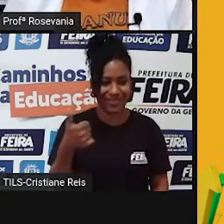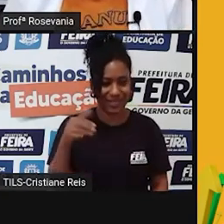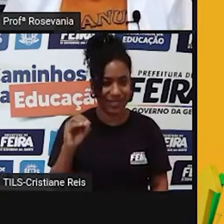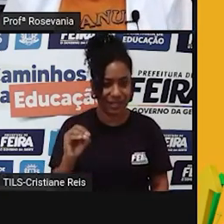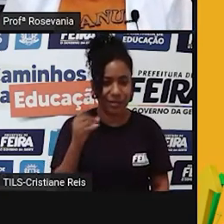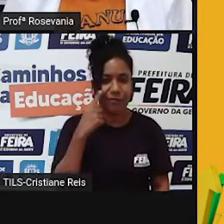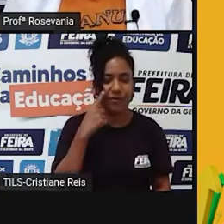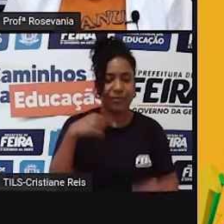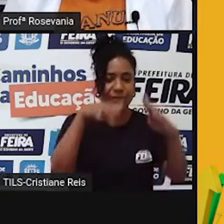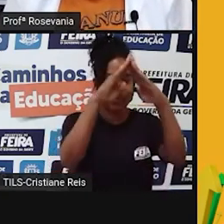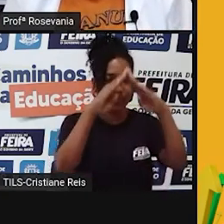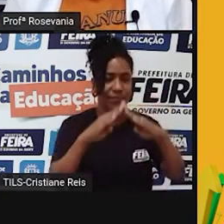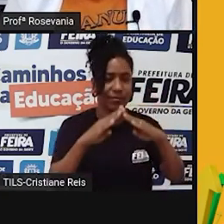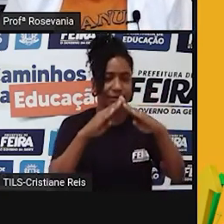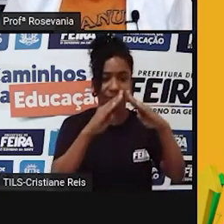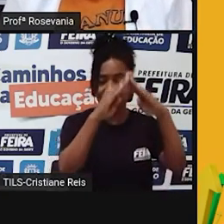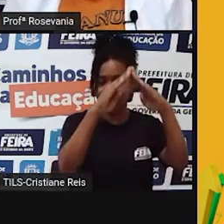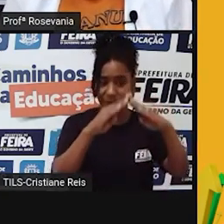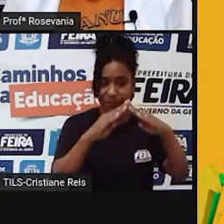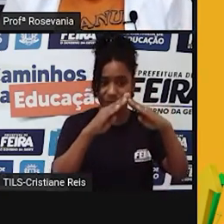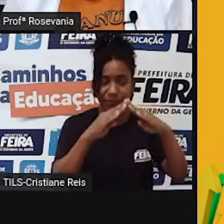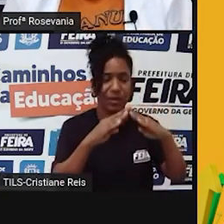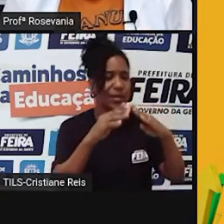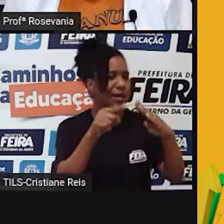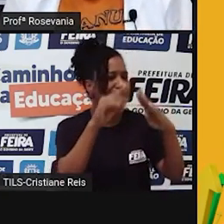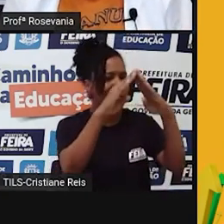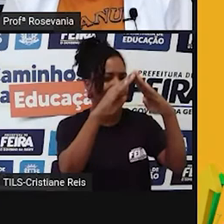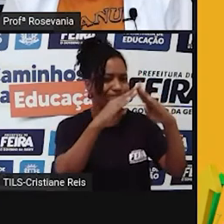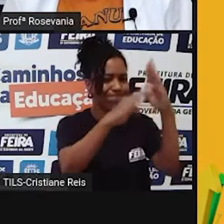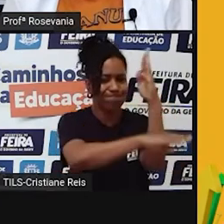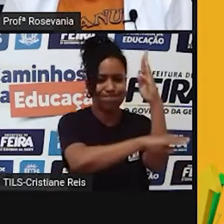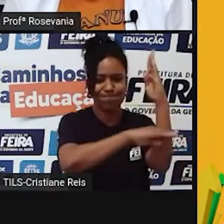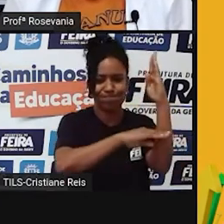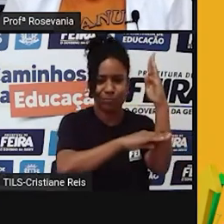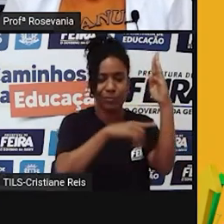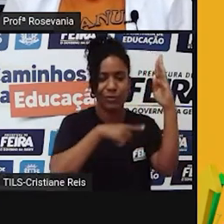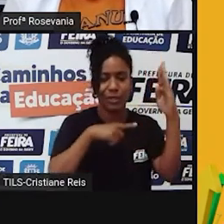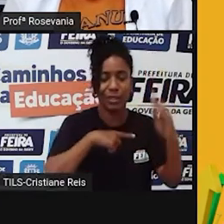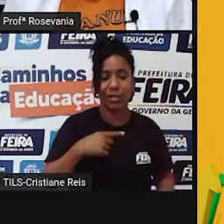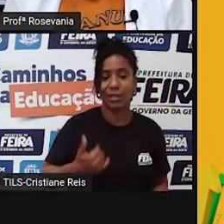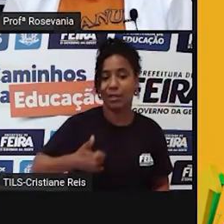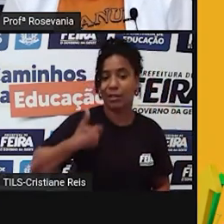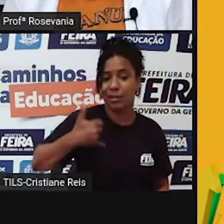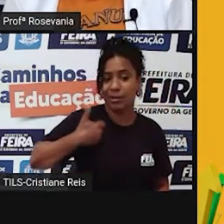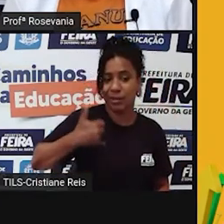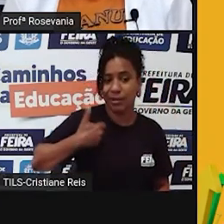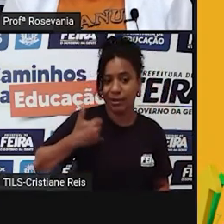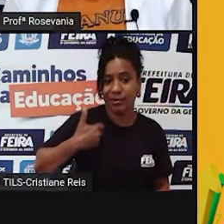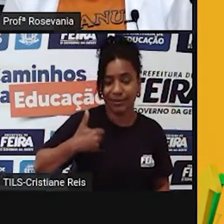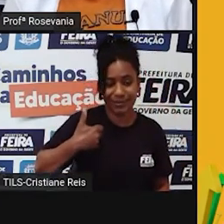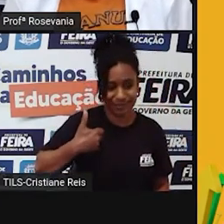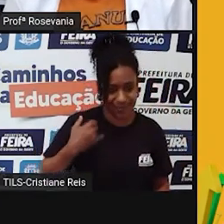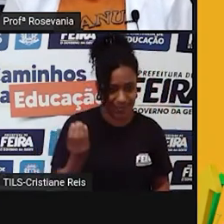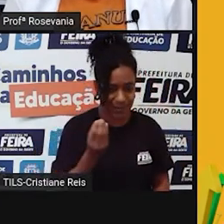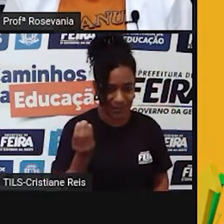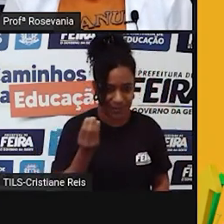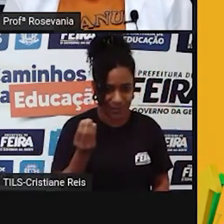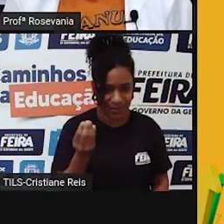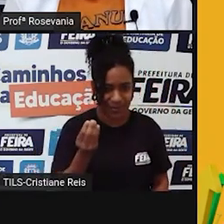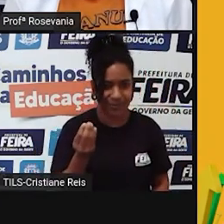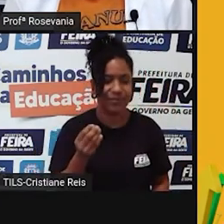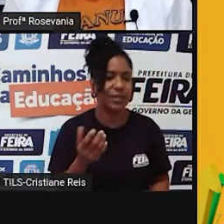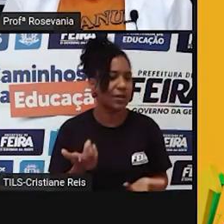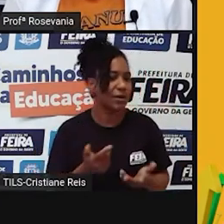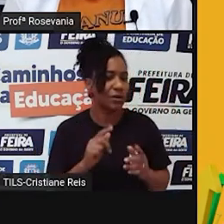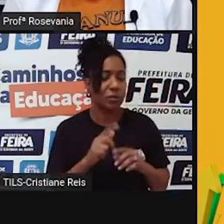etária, ele é um gráfico que traz informações do número de habitantes de acordo com o